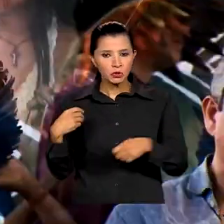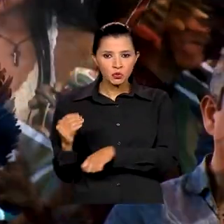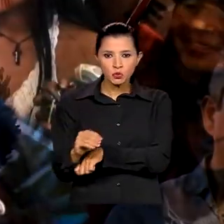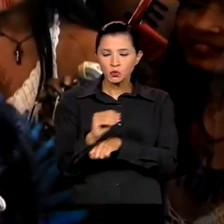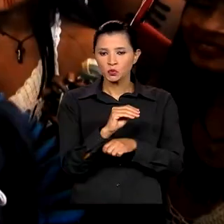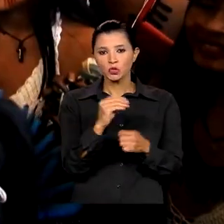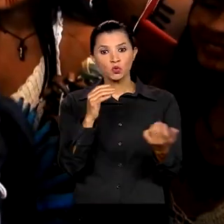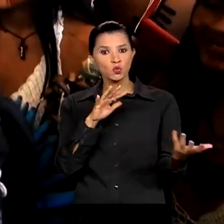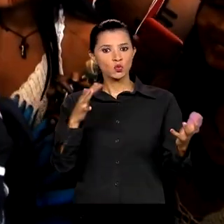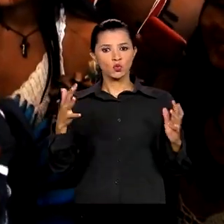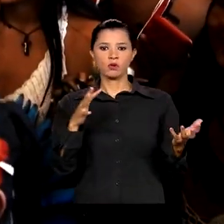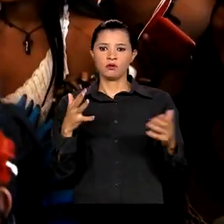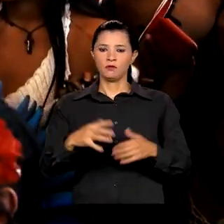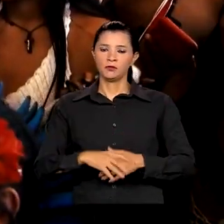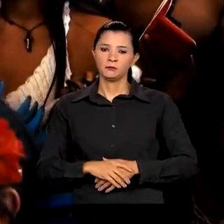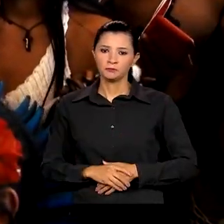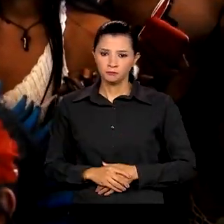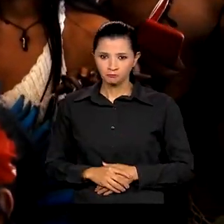clima.